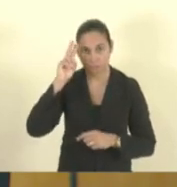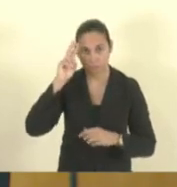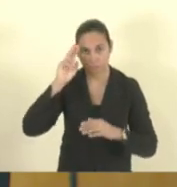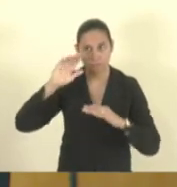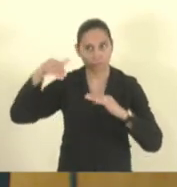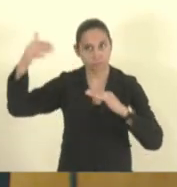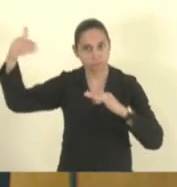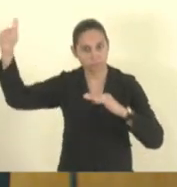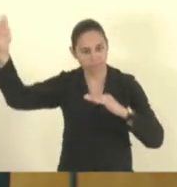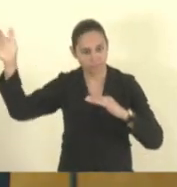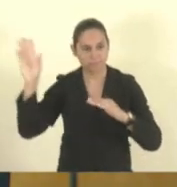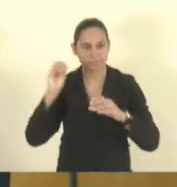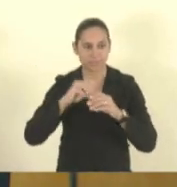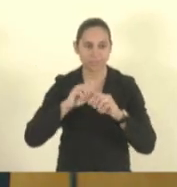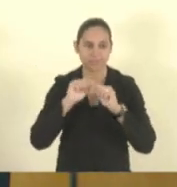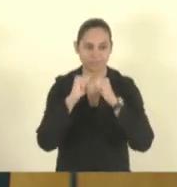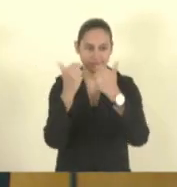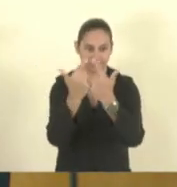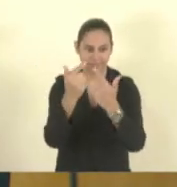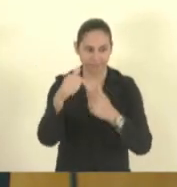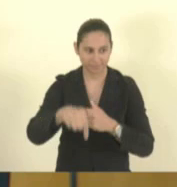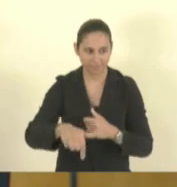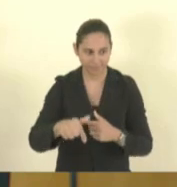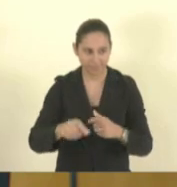forma regimental está encerrado